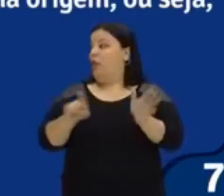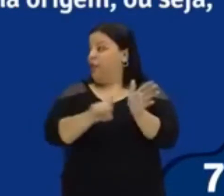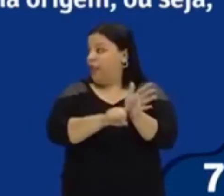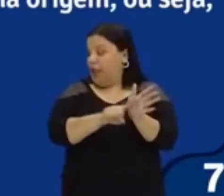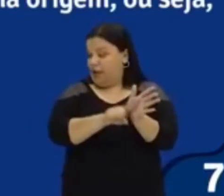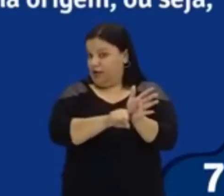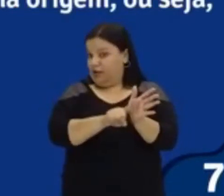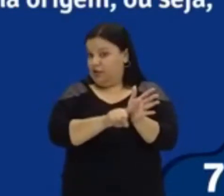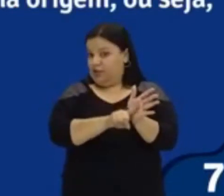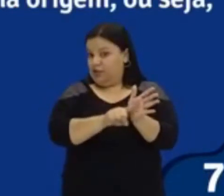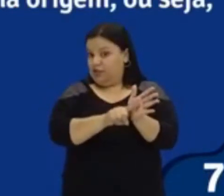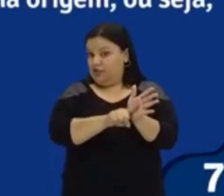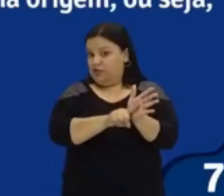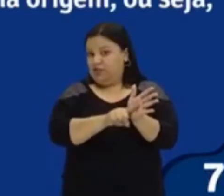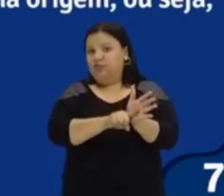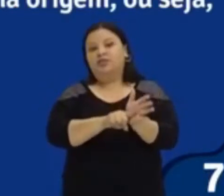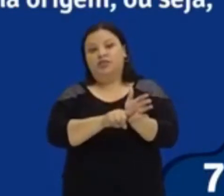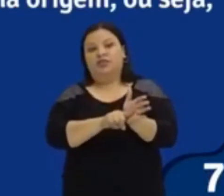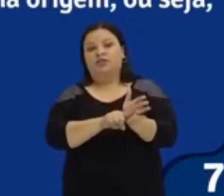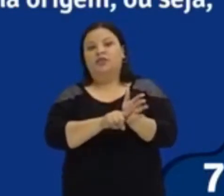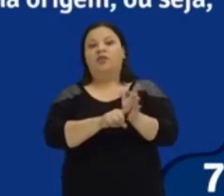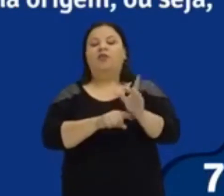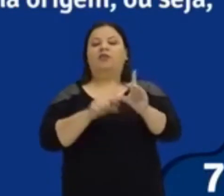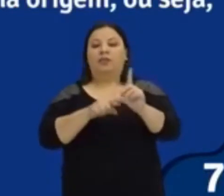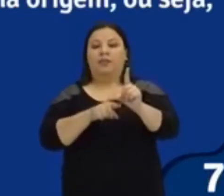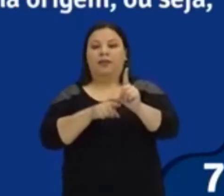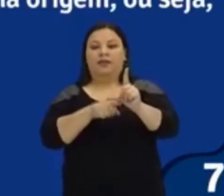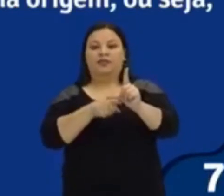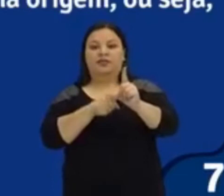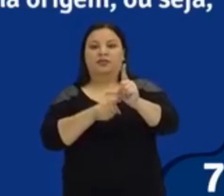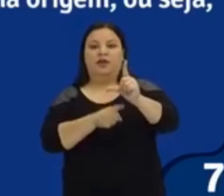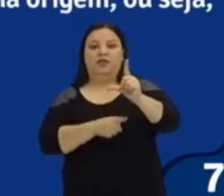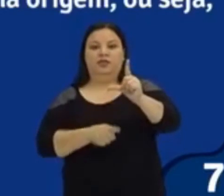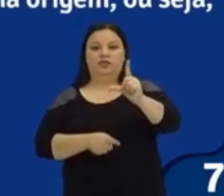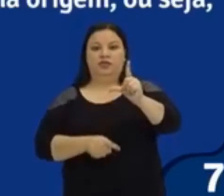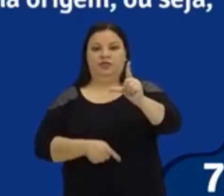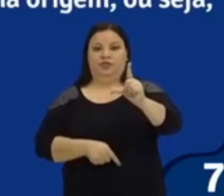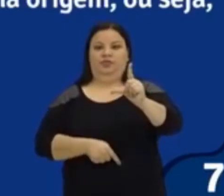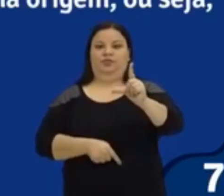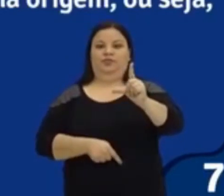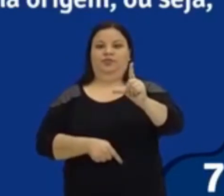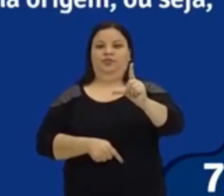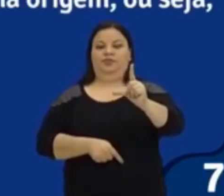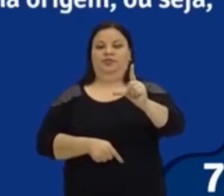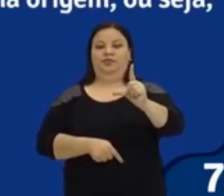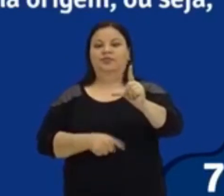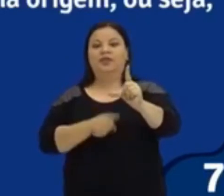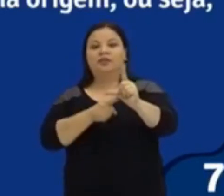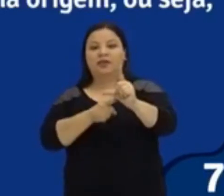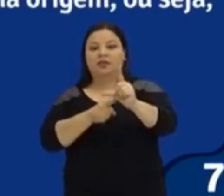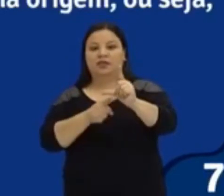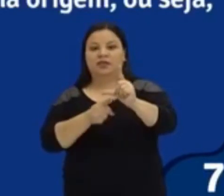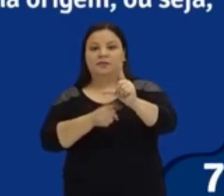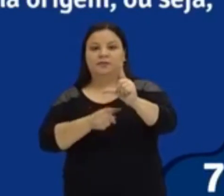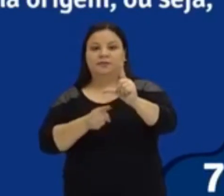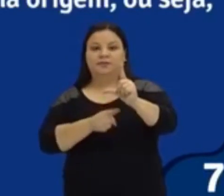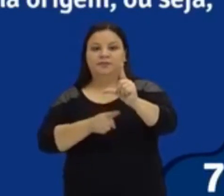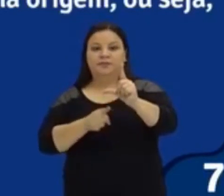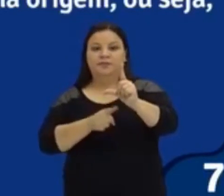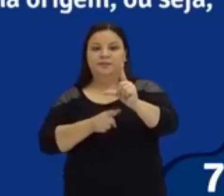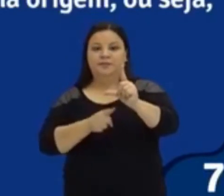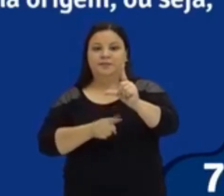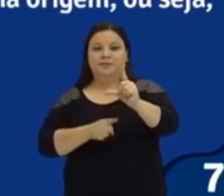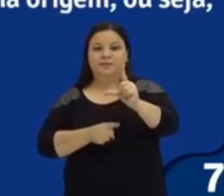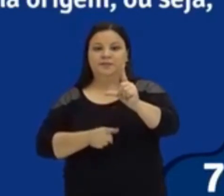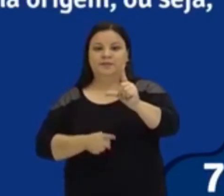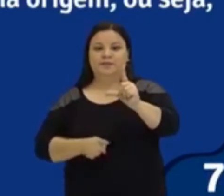que zero, a parábola irá cortar o eixo Y abaixo da origem, ou seja, vai cortar aqui na parte de baixo,